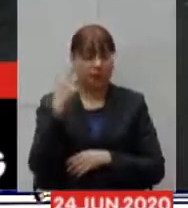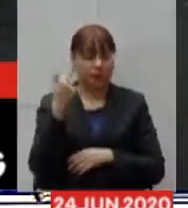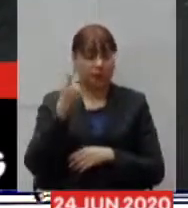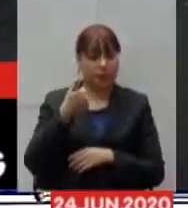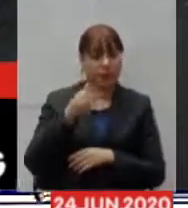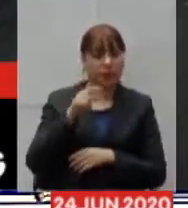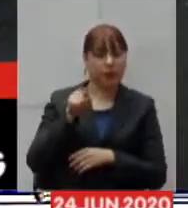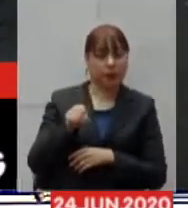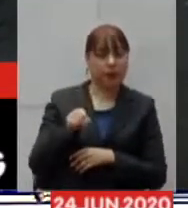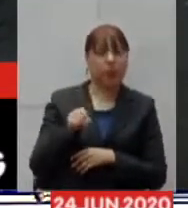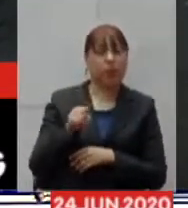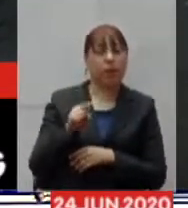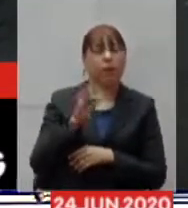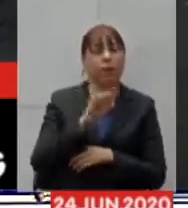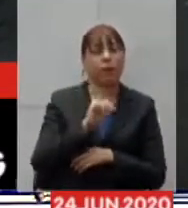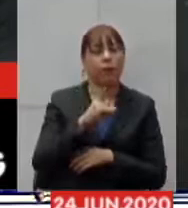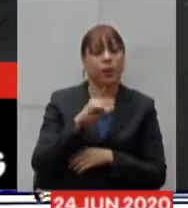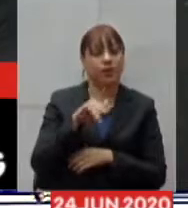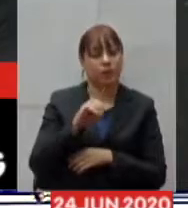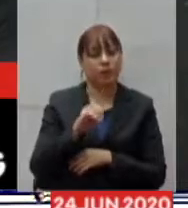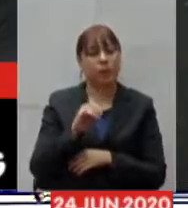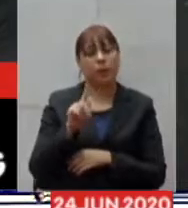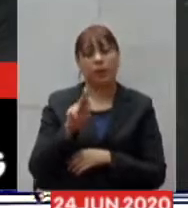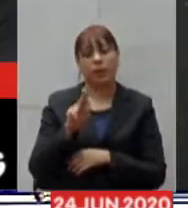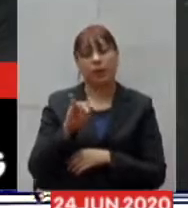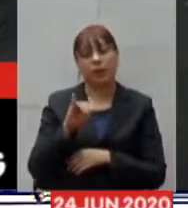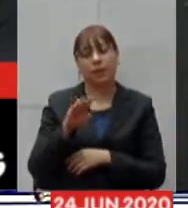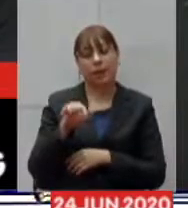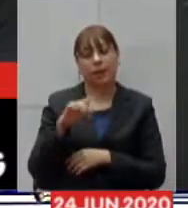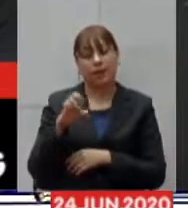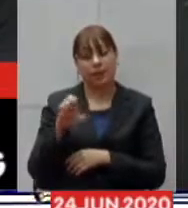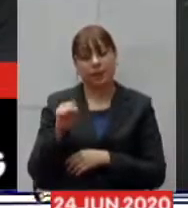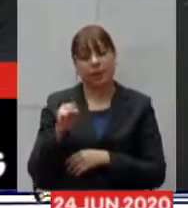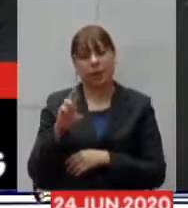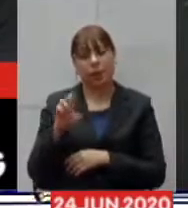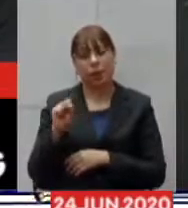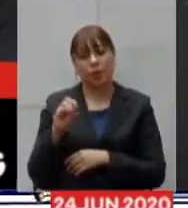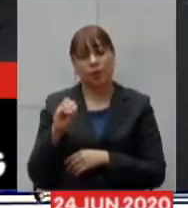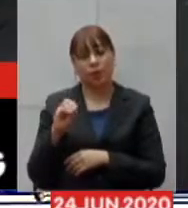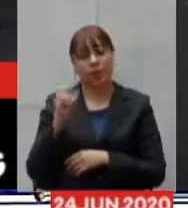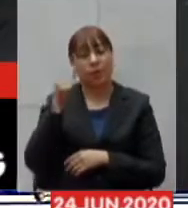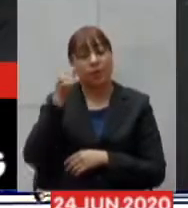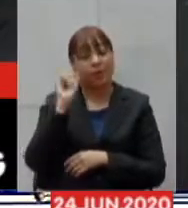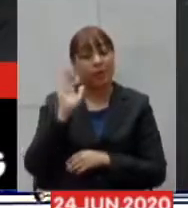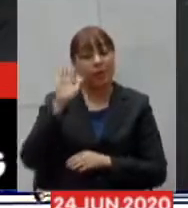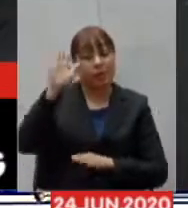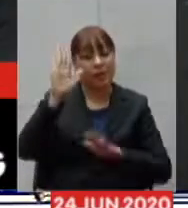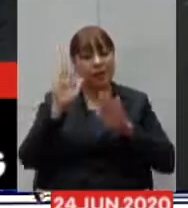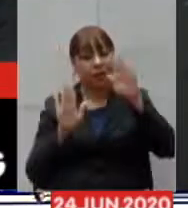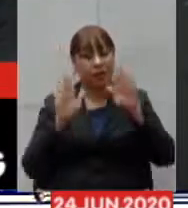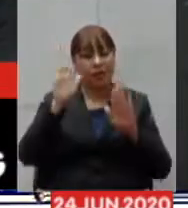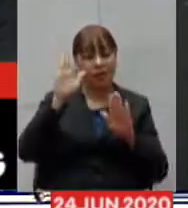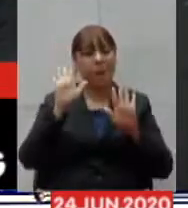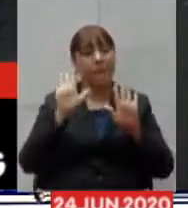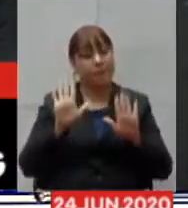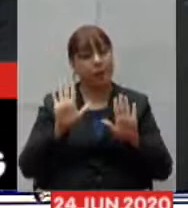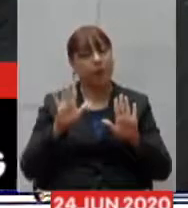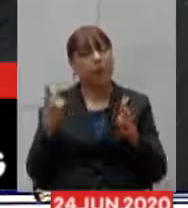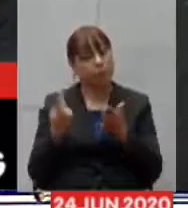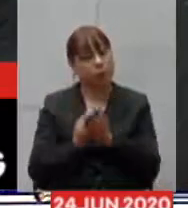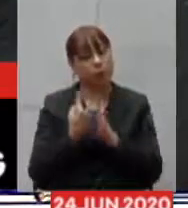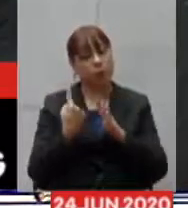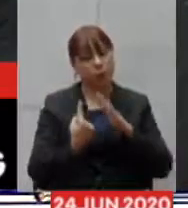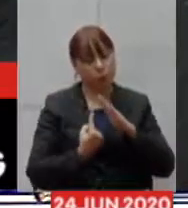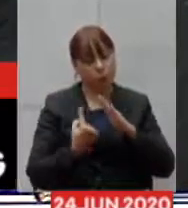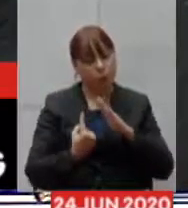por dispensa de licitação e finalmente agora com o distanciamento nós abrimos um